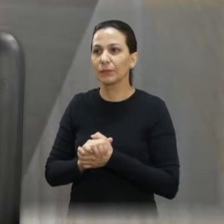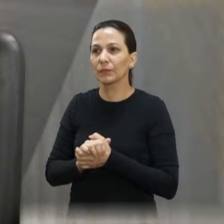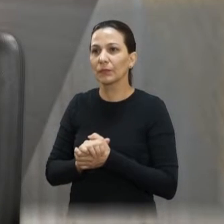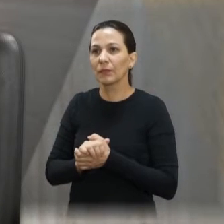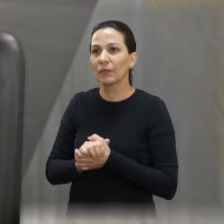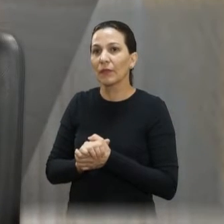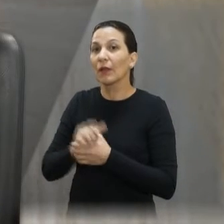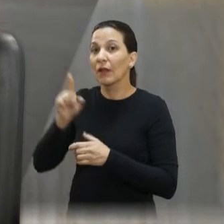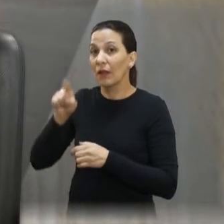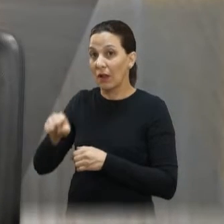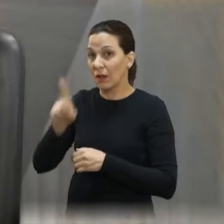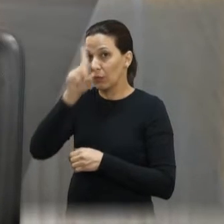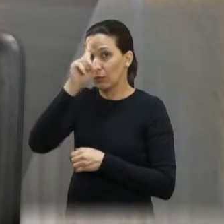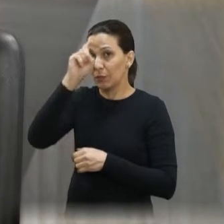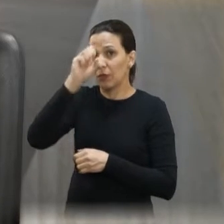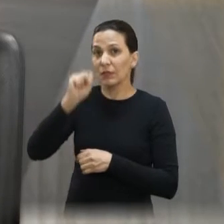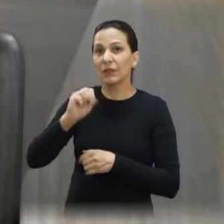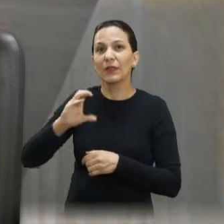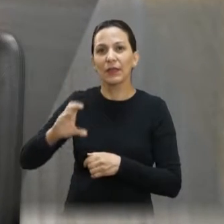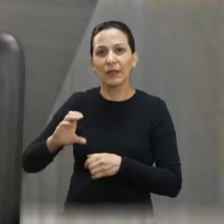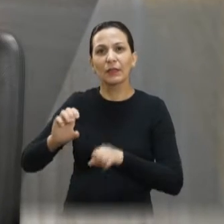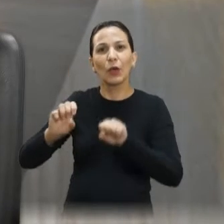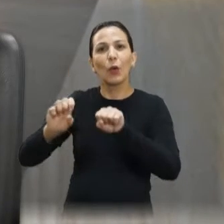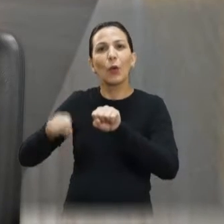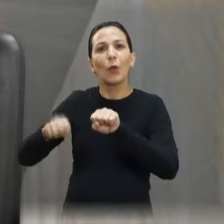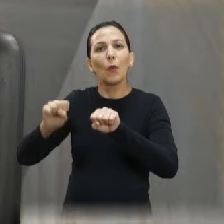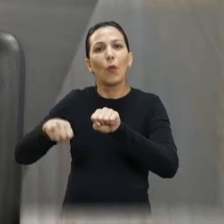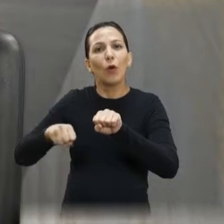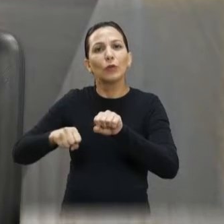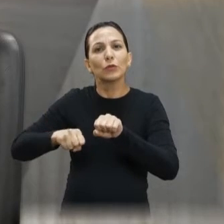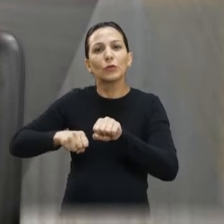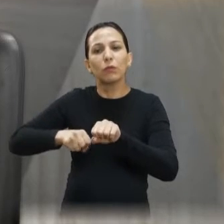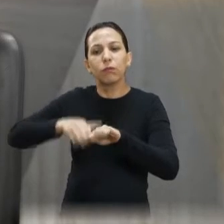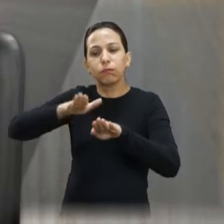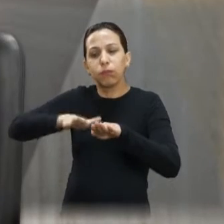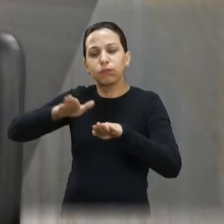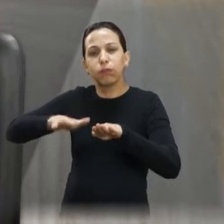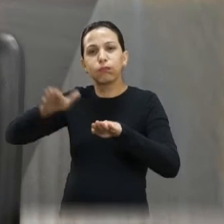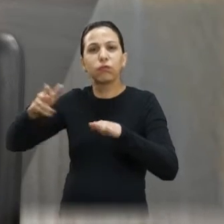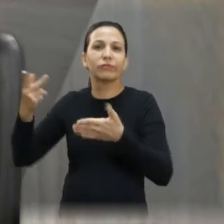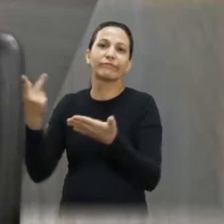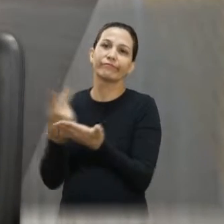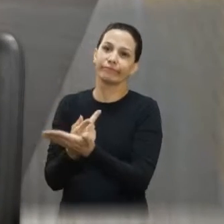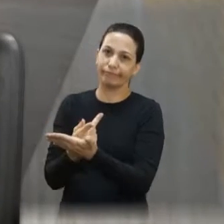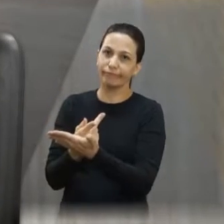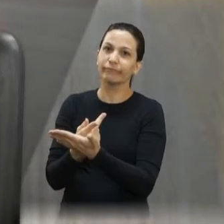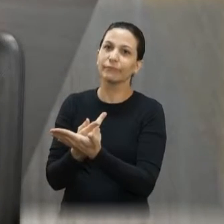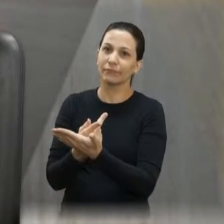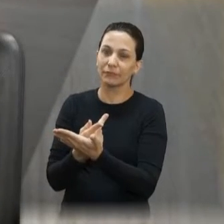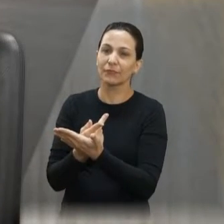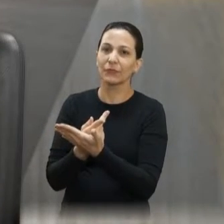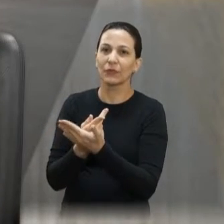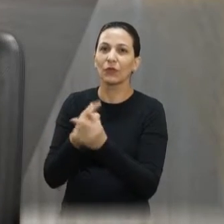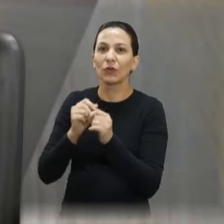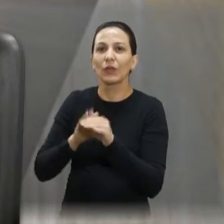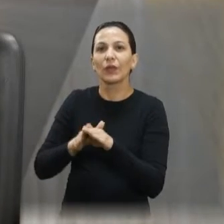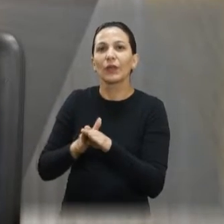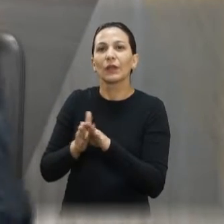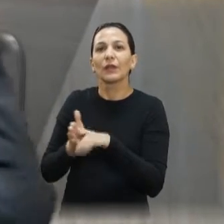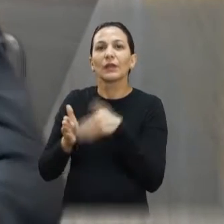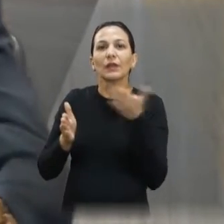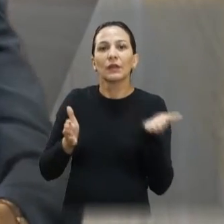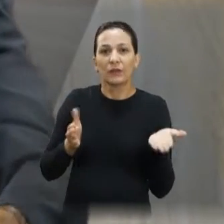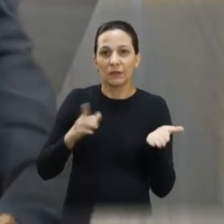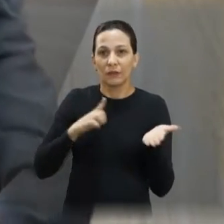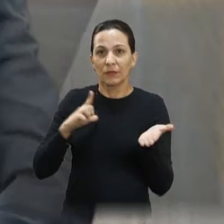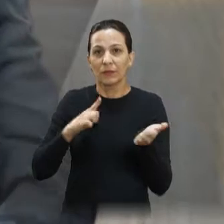as motocicletas estacionavam de forma irregular na Avenida Barroso, entre a Rua 5 e a Rua 6, do lado esquerdo. E